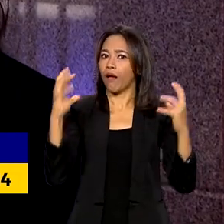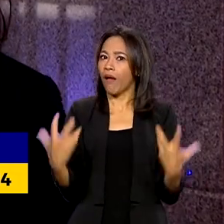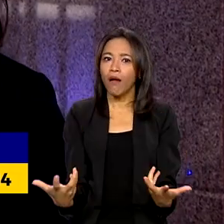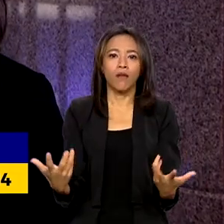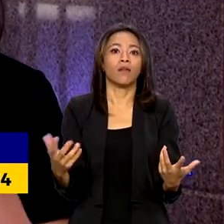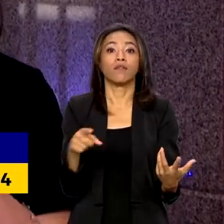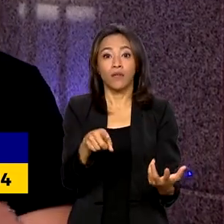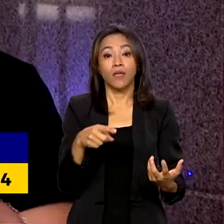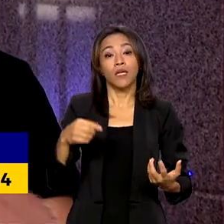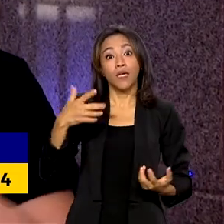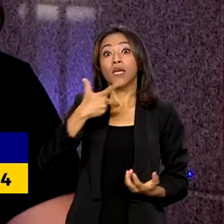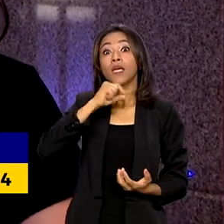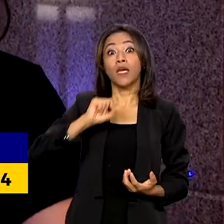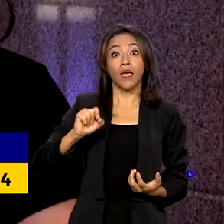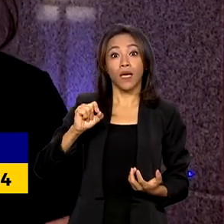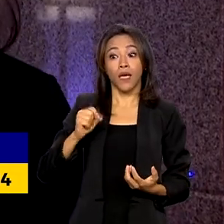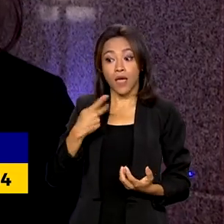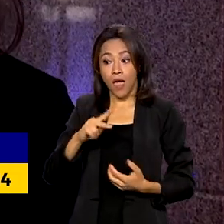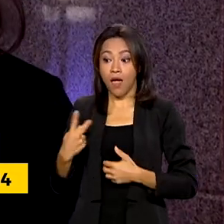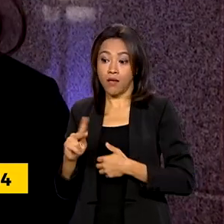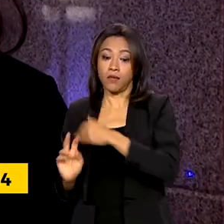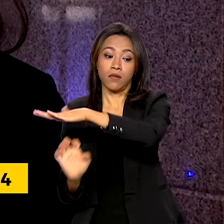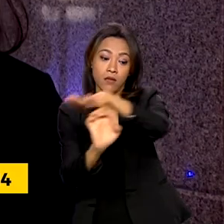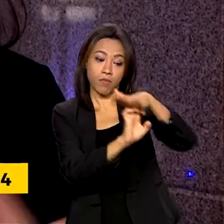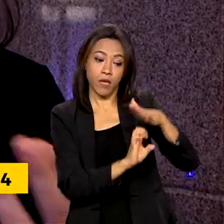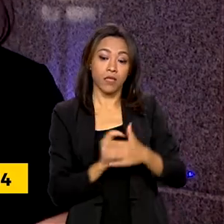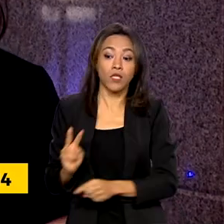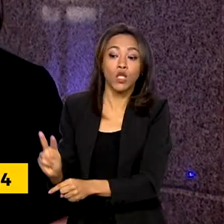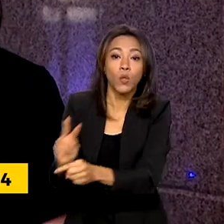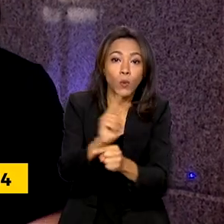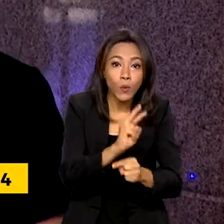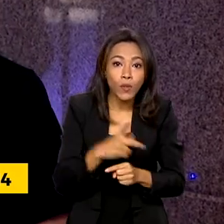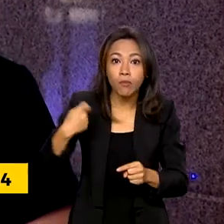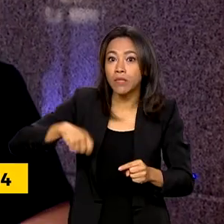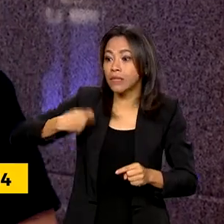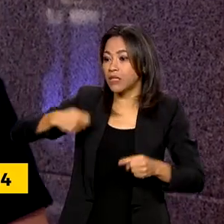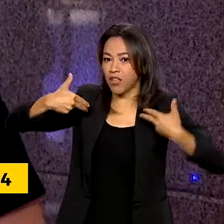gestor dessas empresas, quem cuida dessas florestas, tem que recorrer para os agroquímicos.